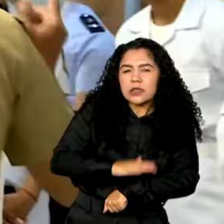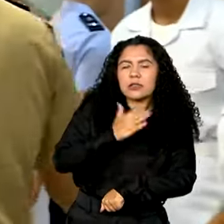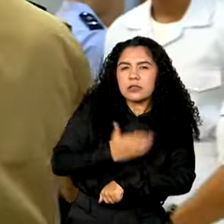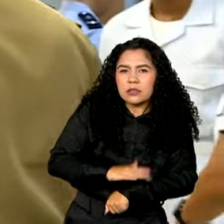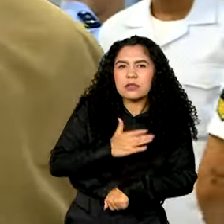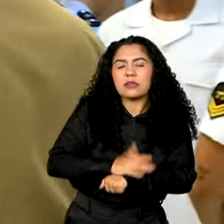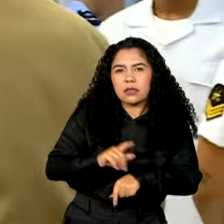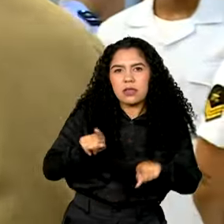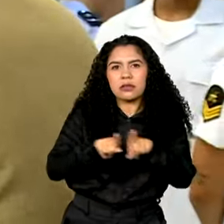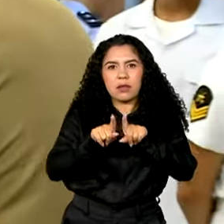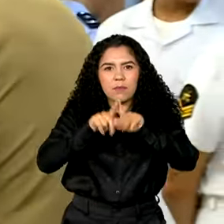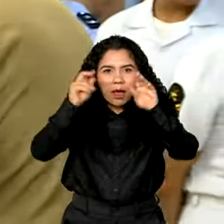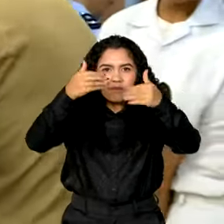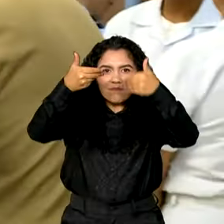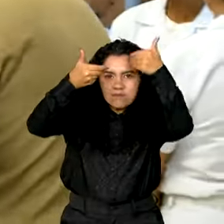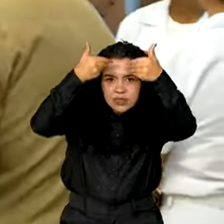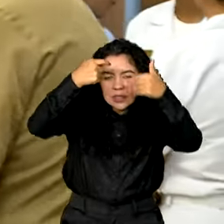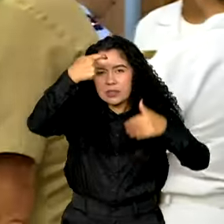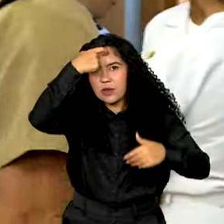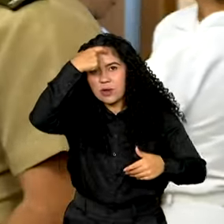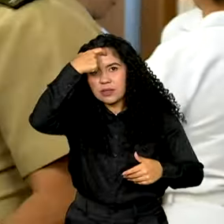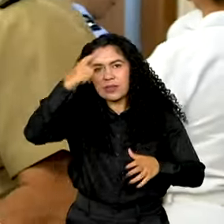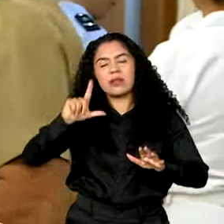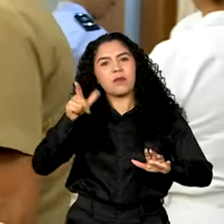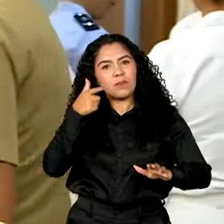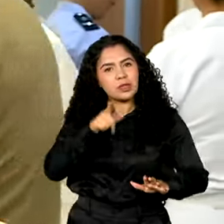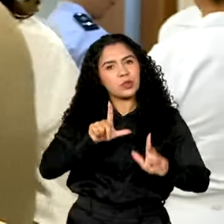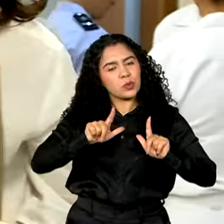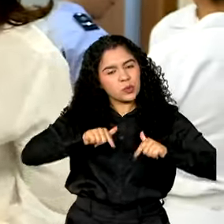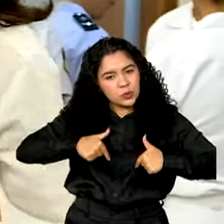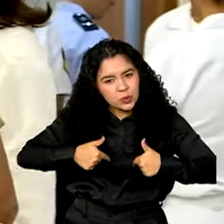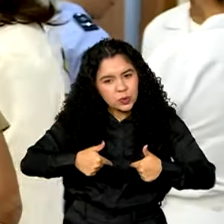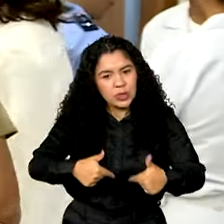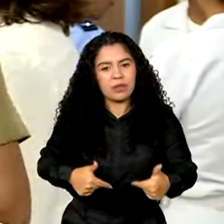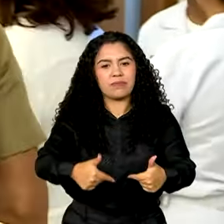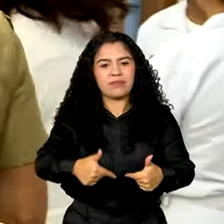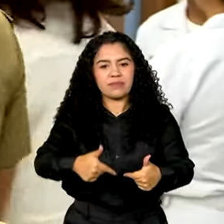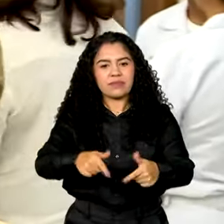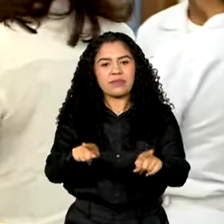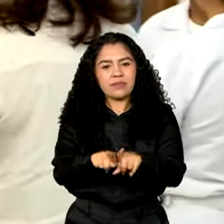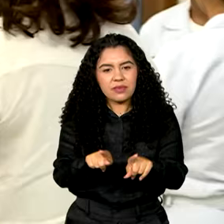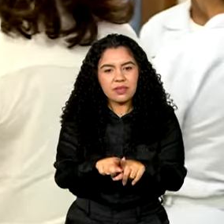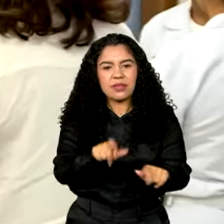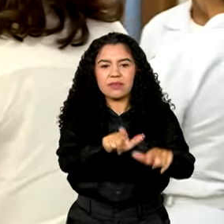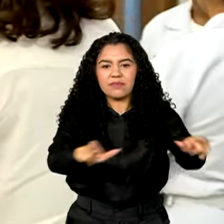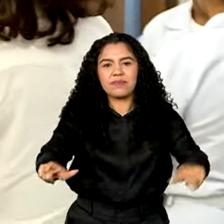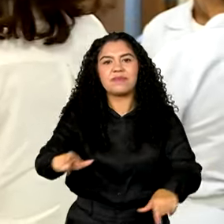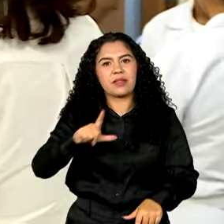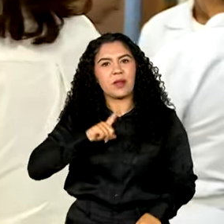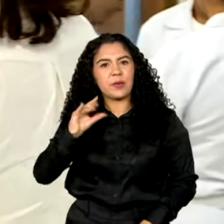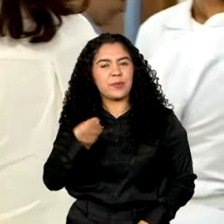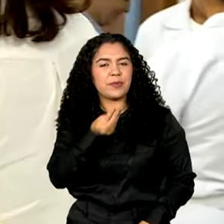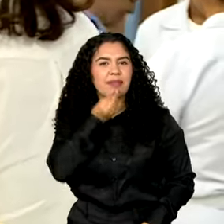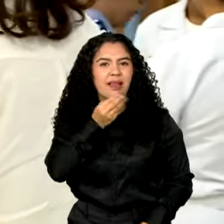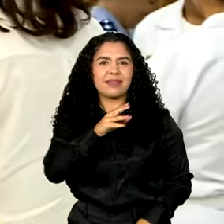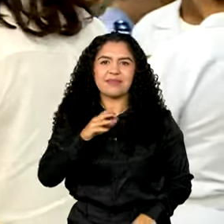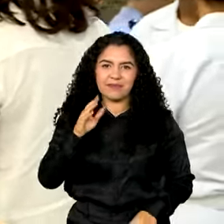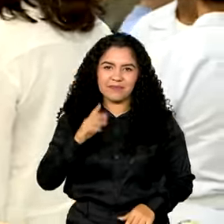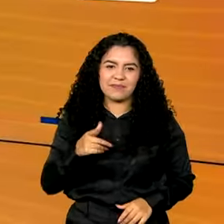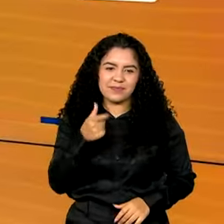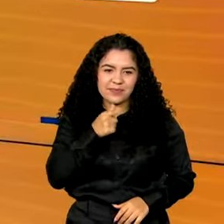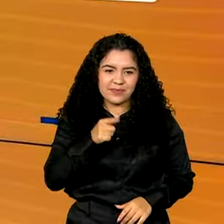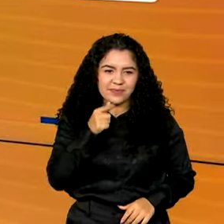consciência, da política esportiva, para que a gente faça que essa garotada tenha oportunidade. O programa bom é que dá oportunidade.